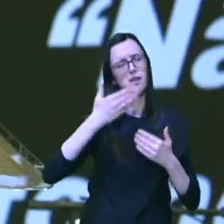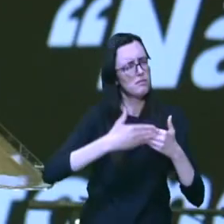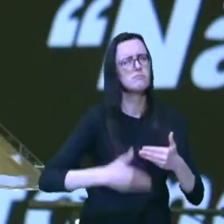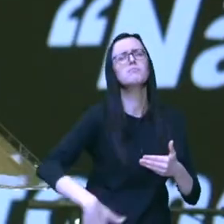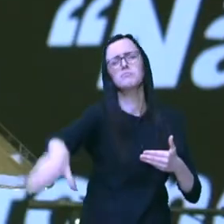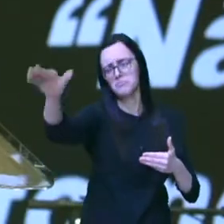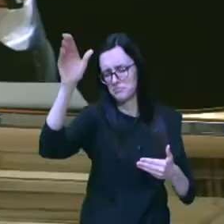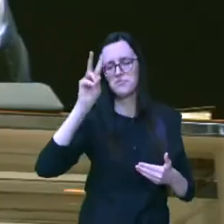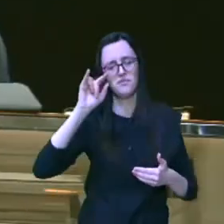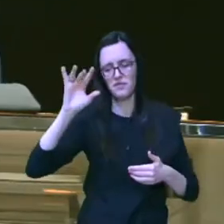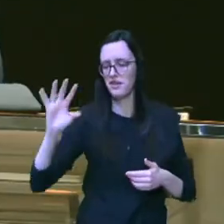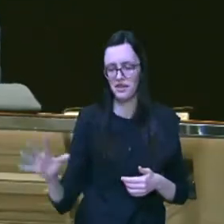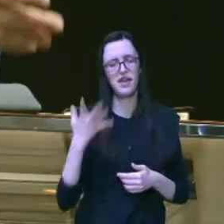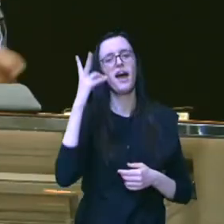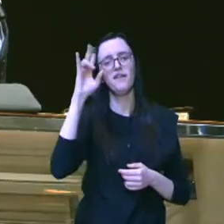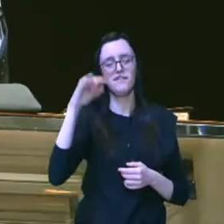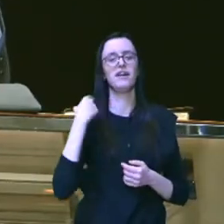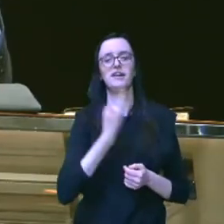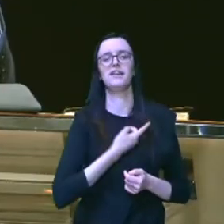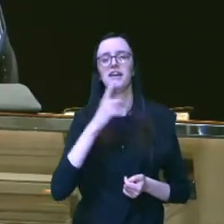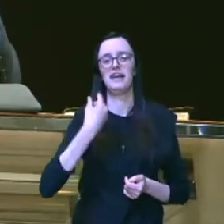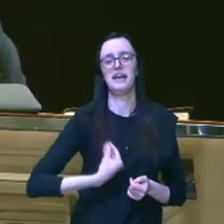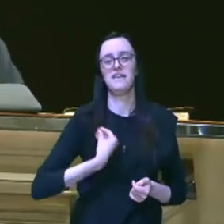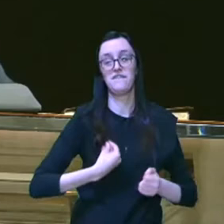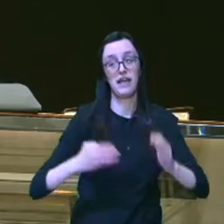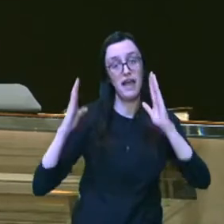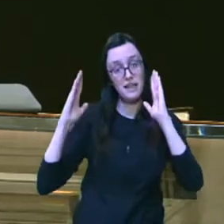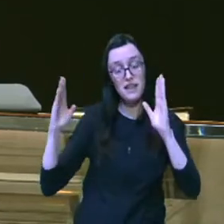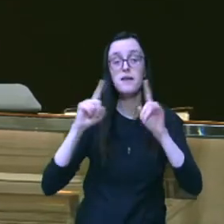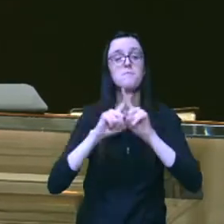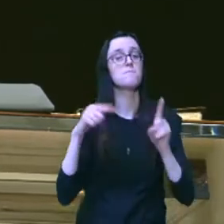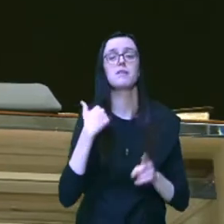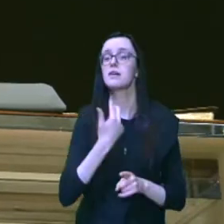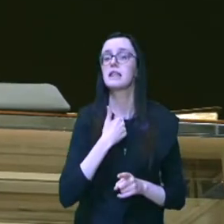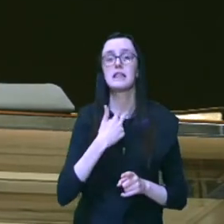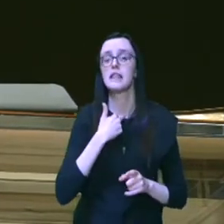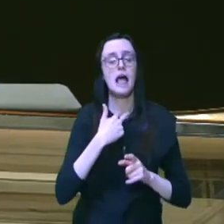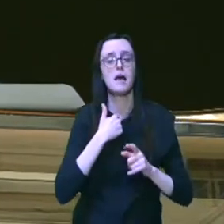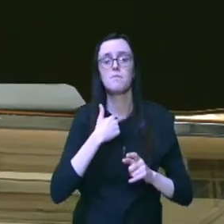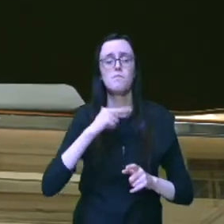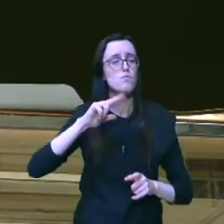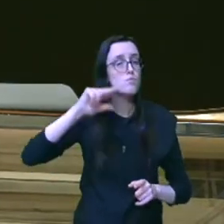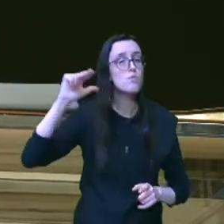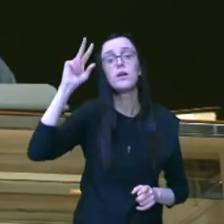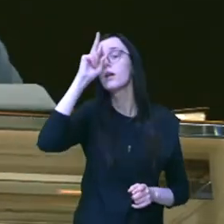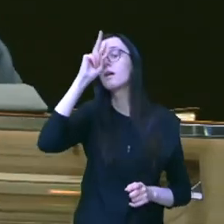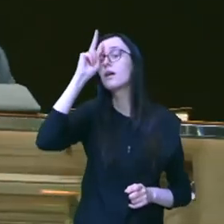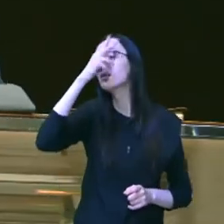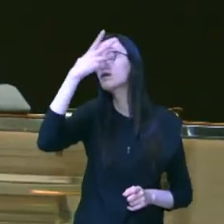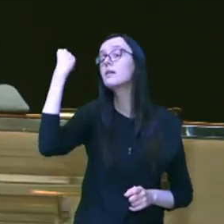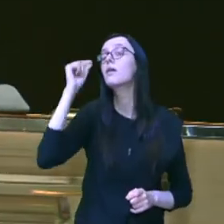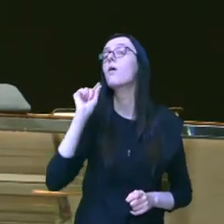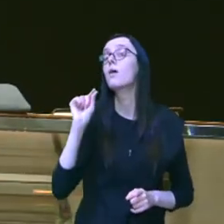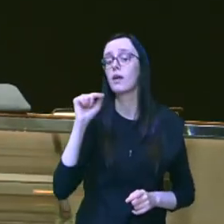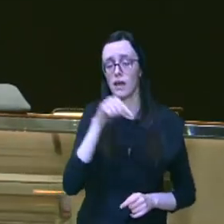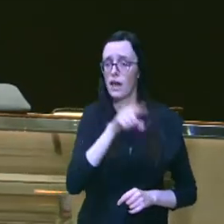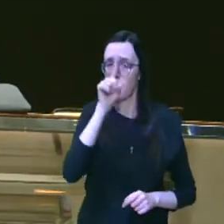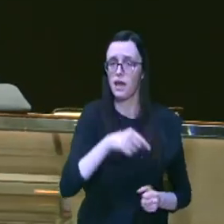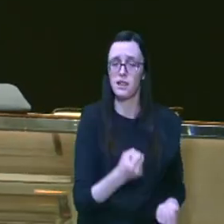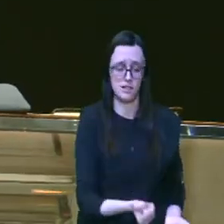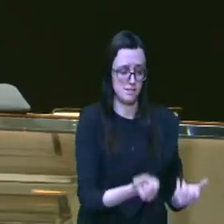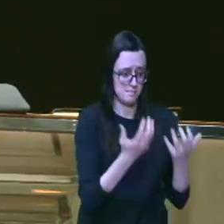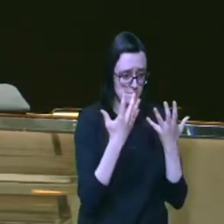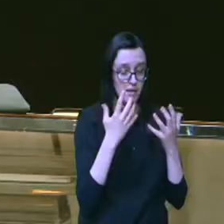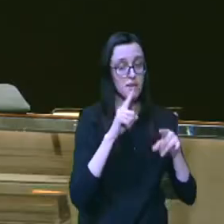ainda e vai nós viveremos essa etapa mas não podemos deixar jamais de lembrar que ela é bênção